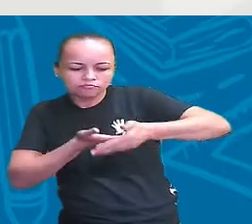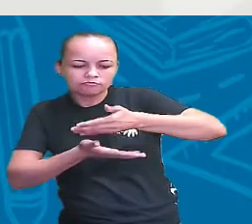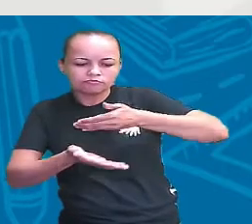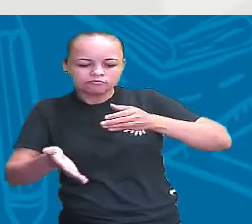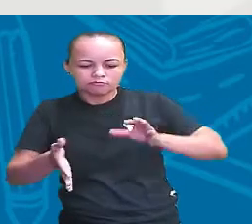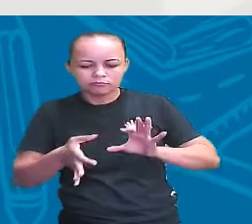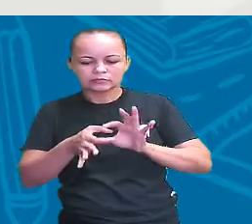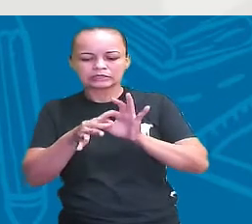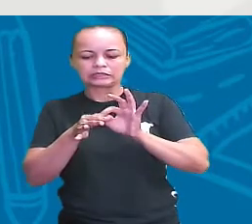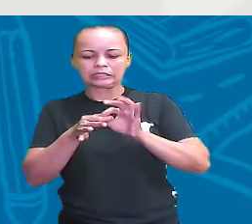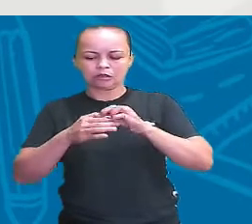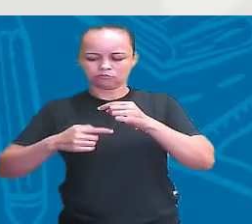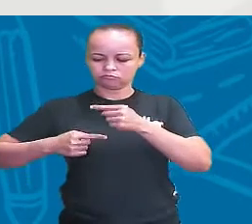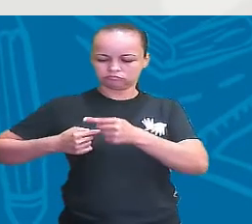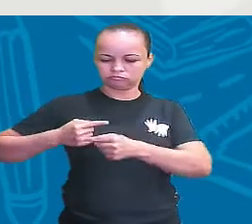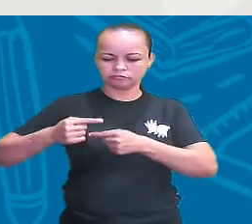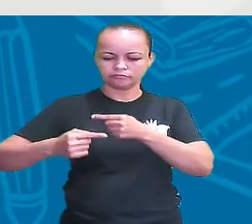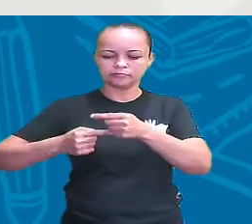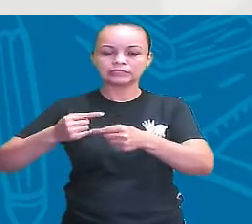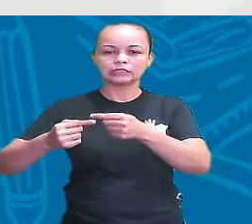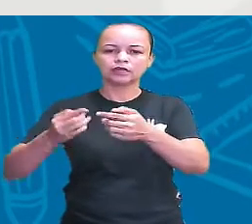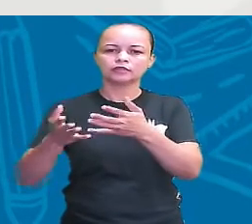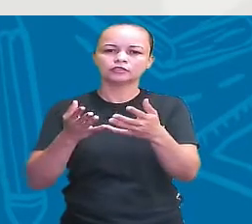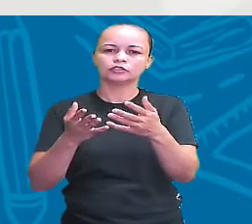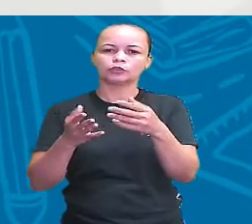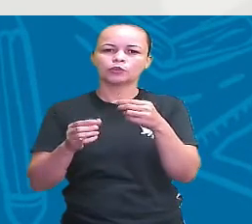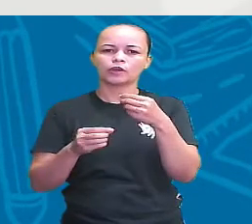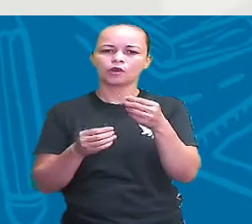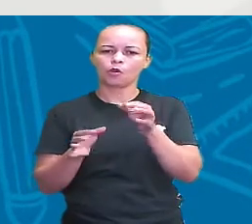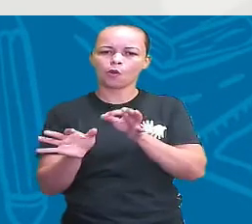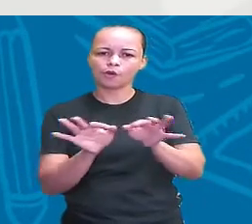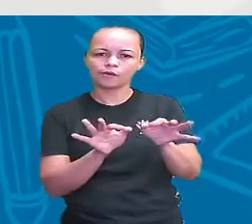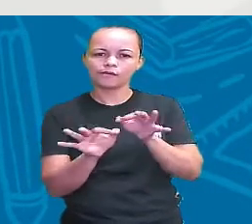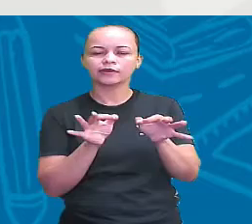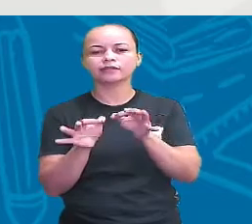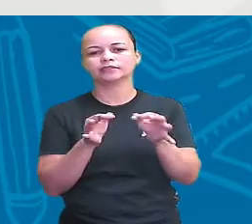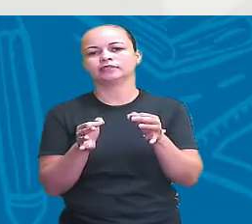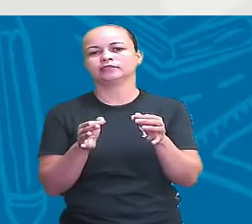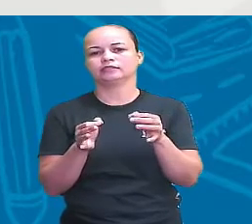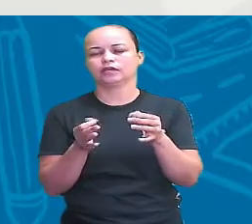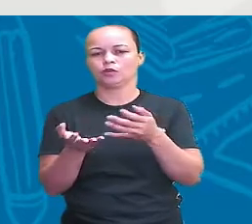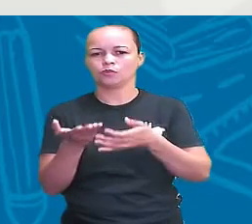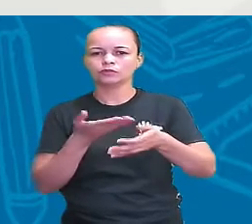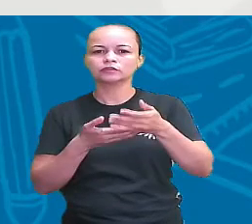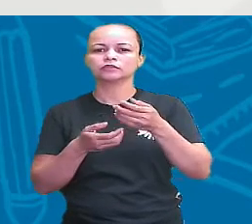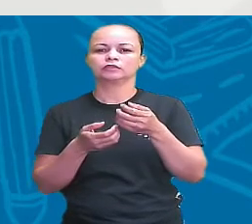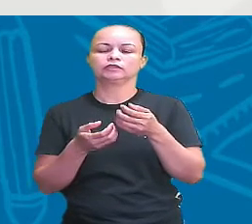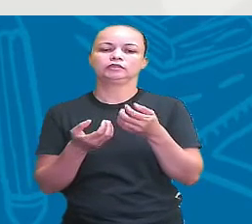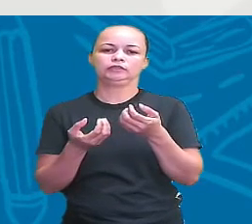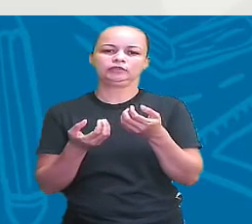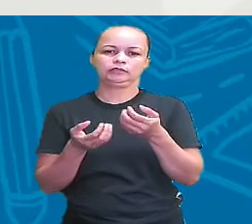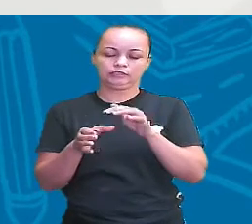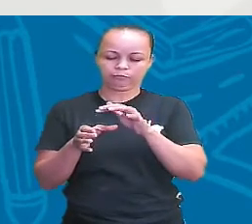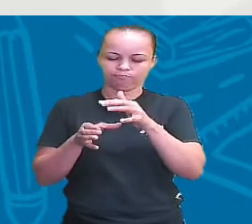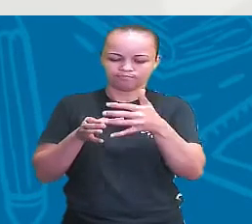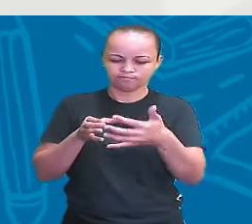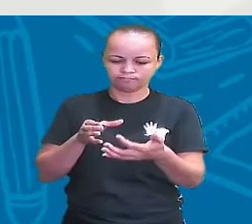toda uma possibilidade de um rearranjo, de uma reorganização aleatória, randômica. E aí,